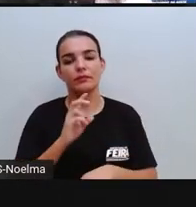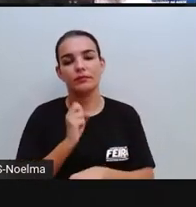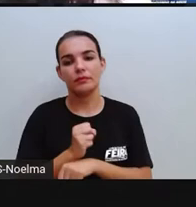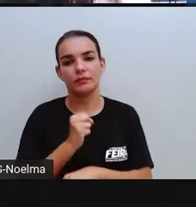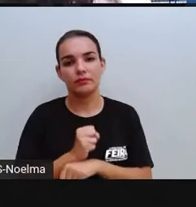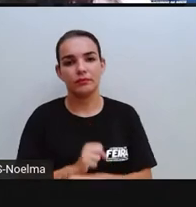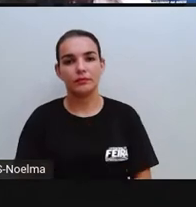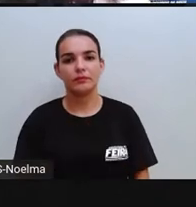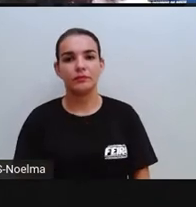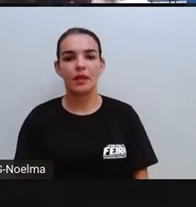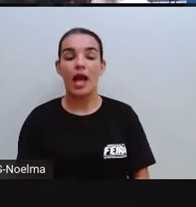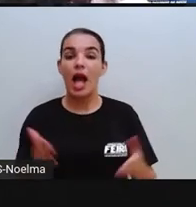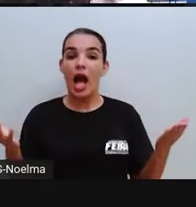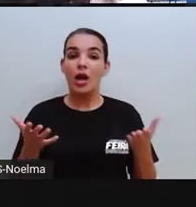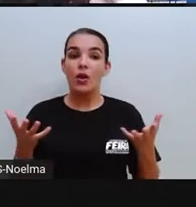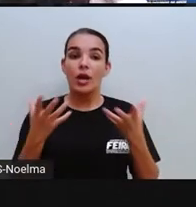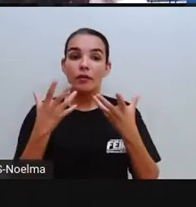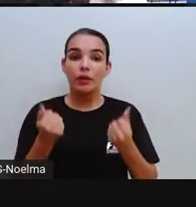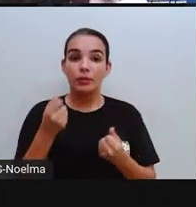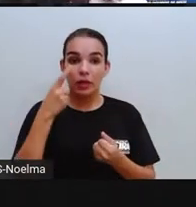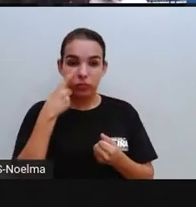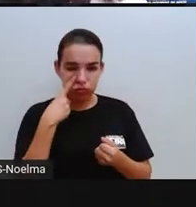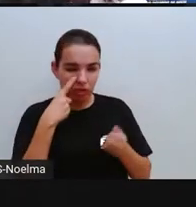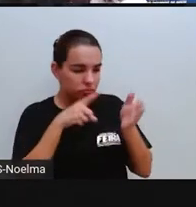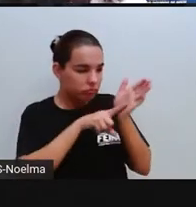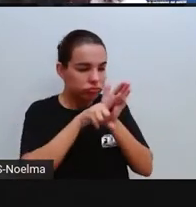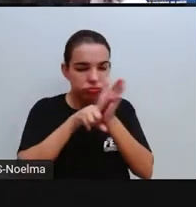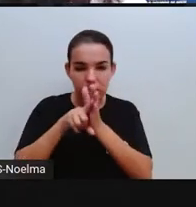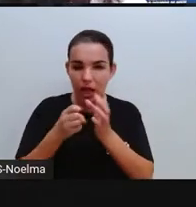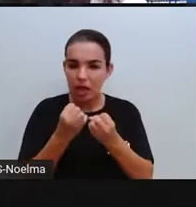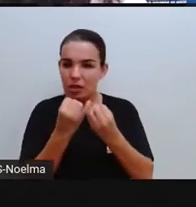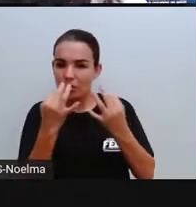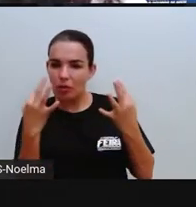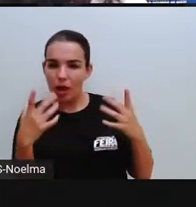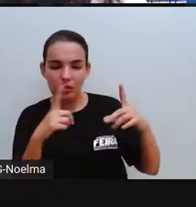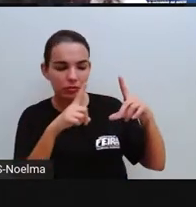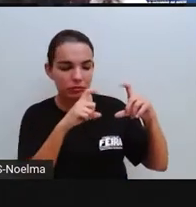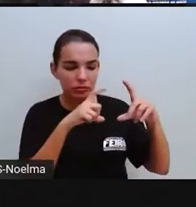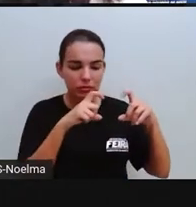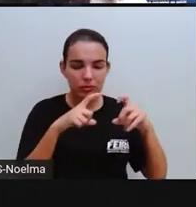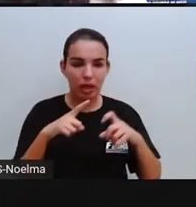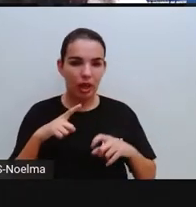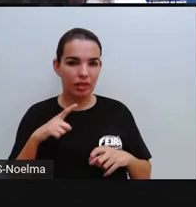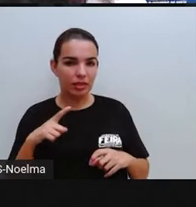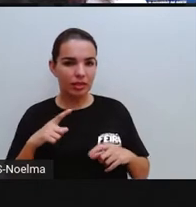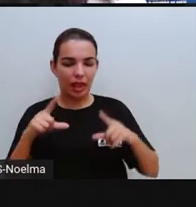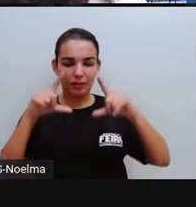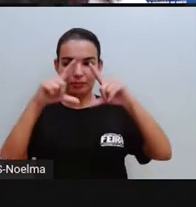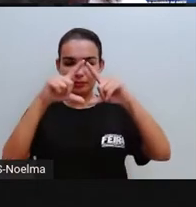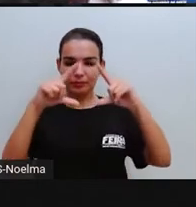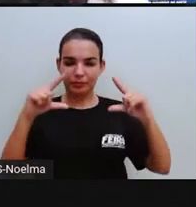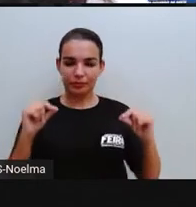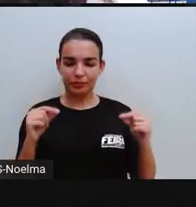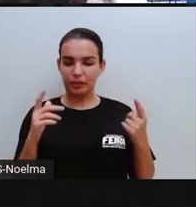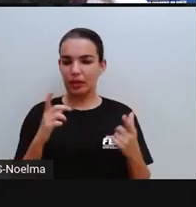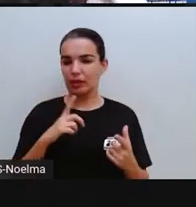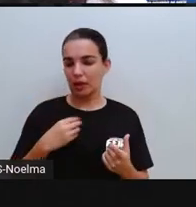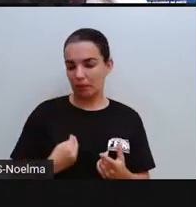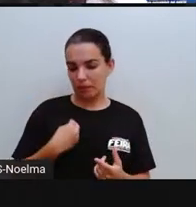Agora, olha lá, vamos analisar quais são as figuras, né? Ou formas geométricas